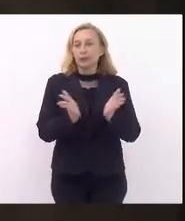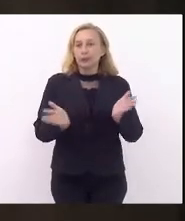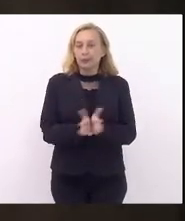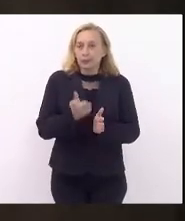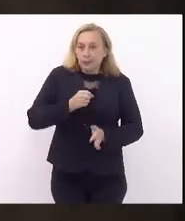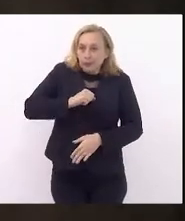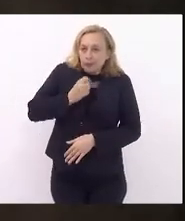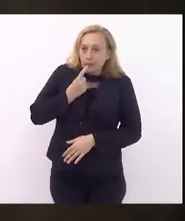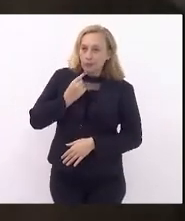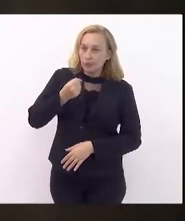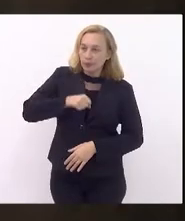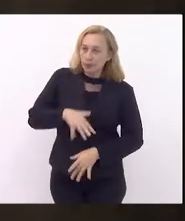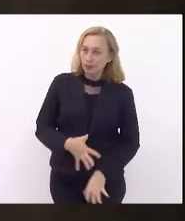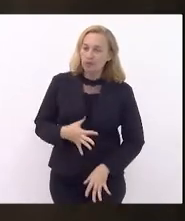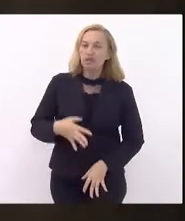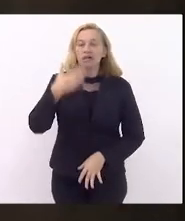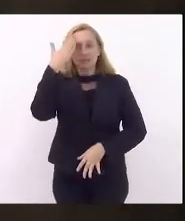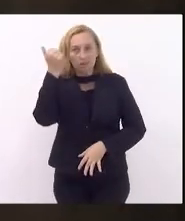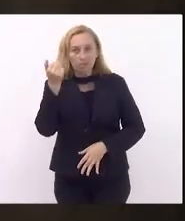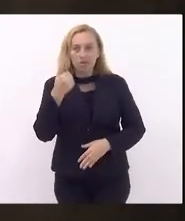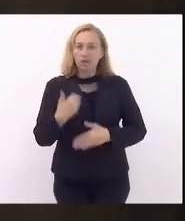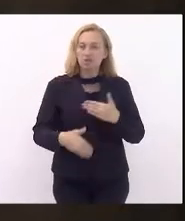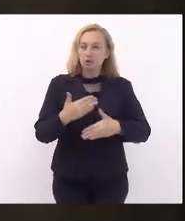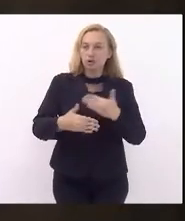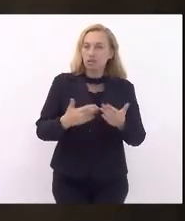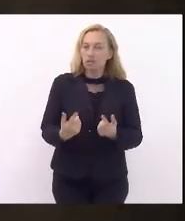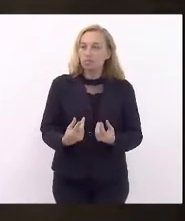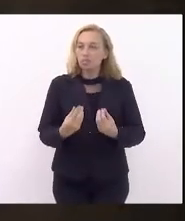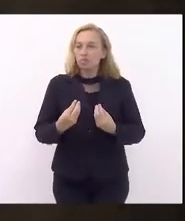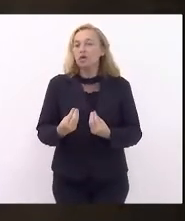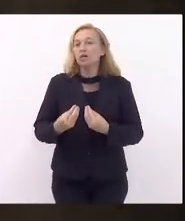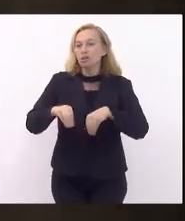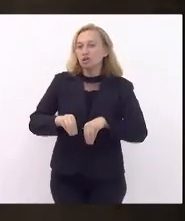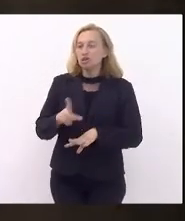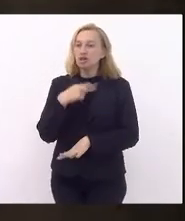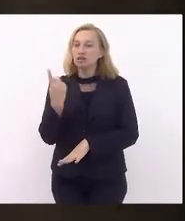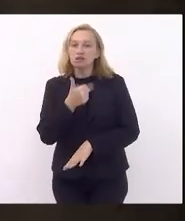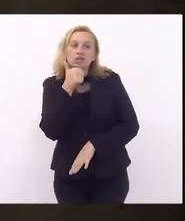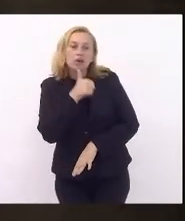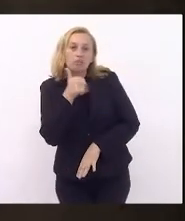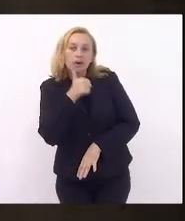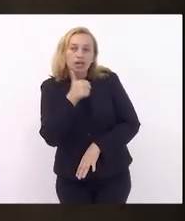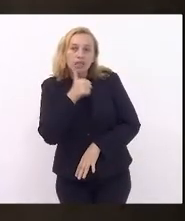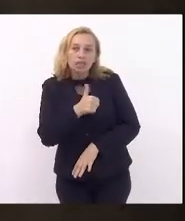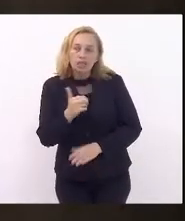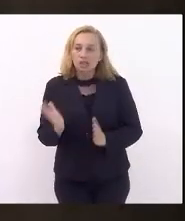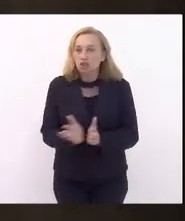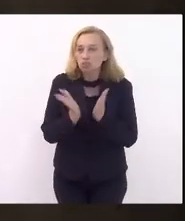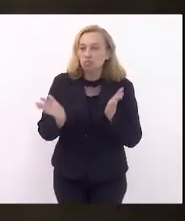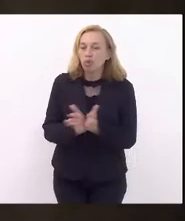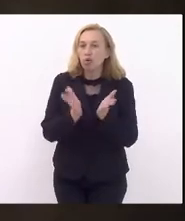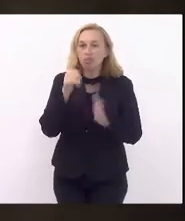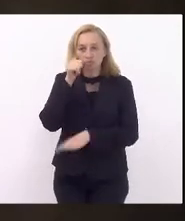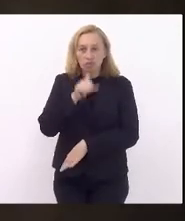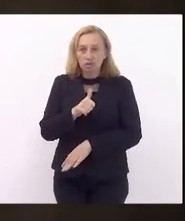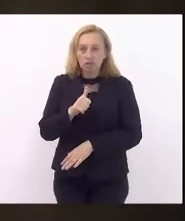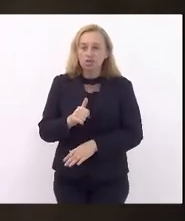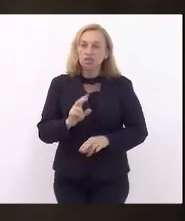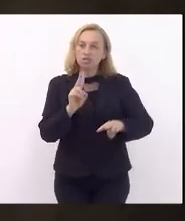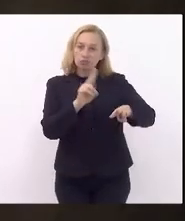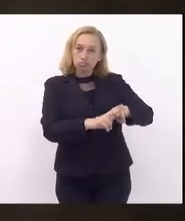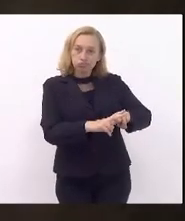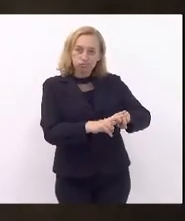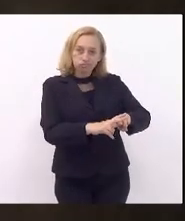esse processo afeta, em especial, nossas meninas, mulheres pobres. estão no sistema de privação de